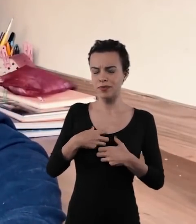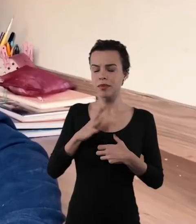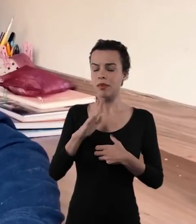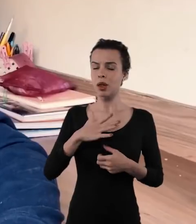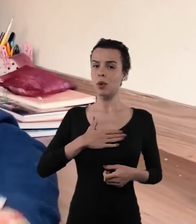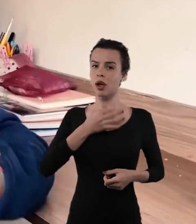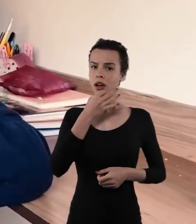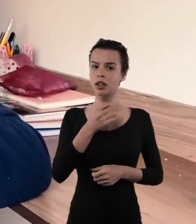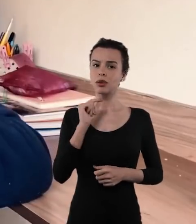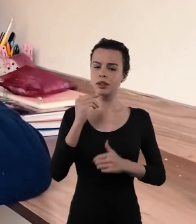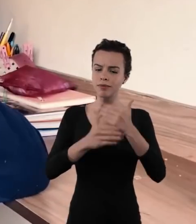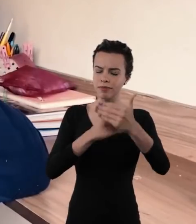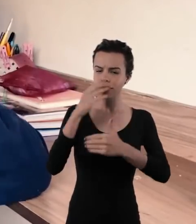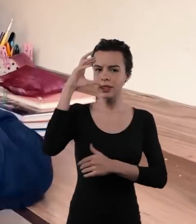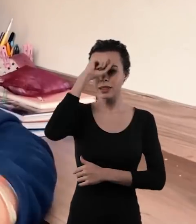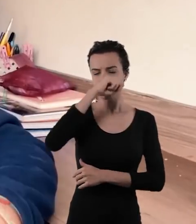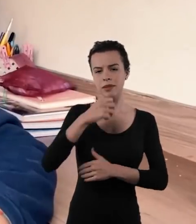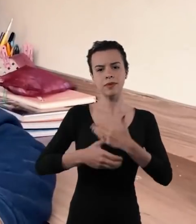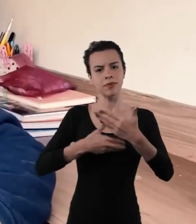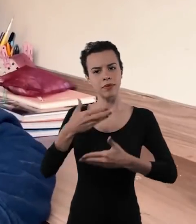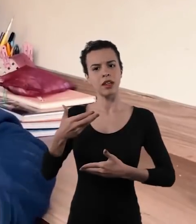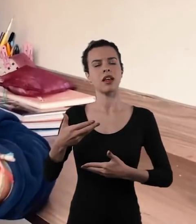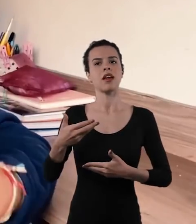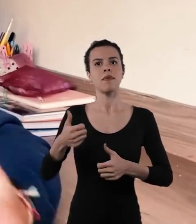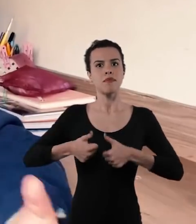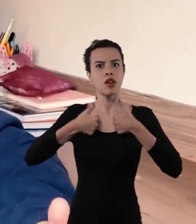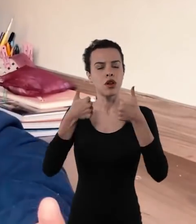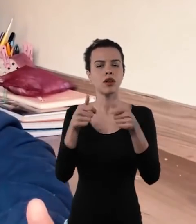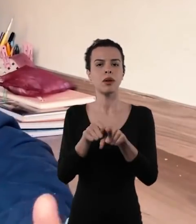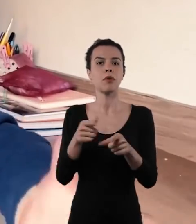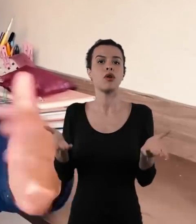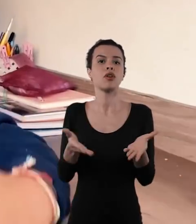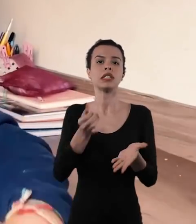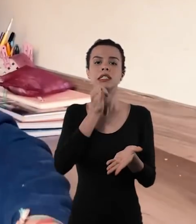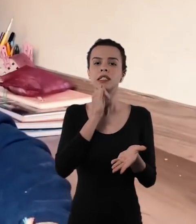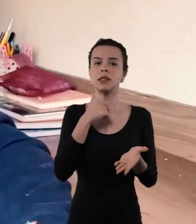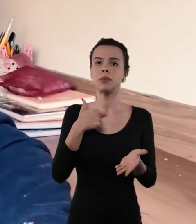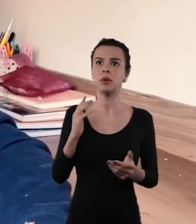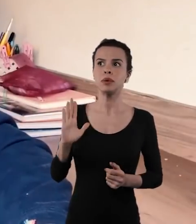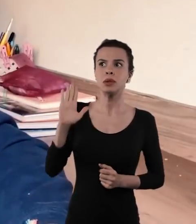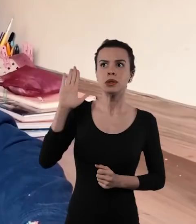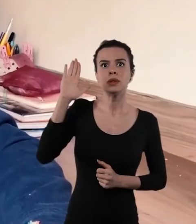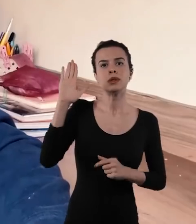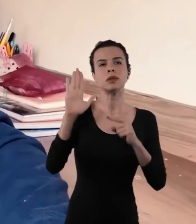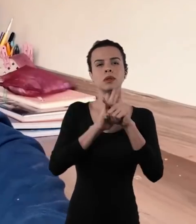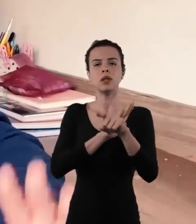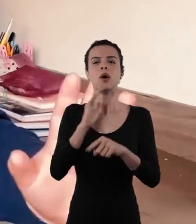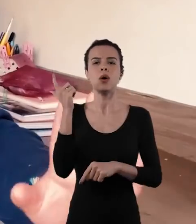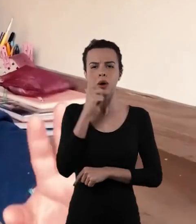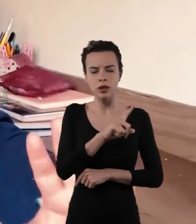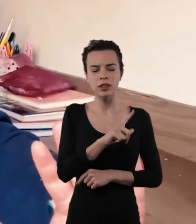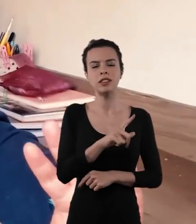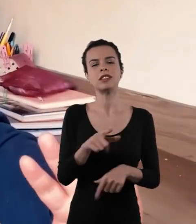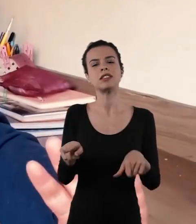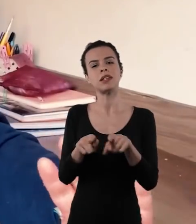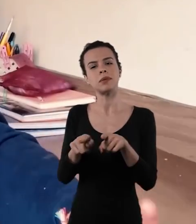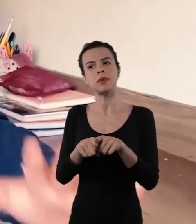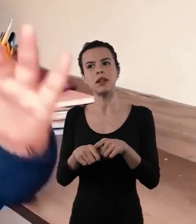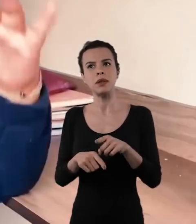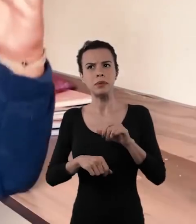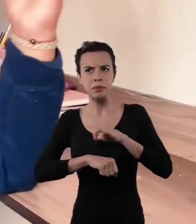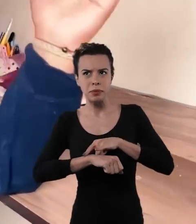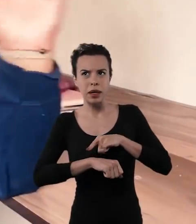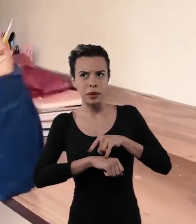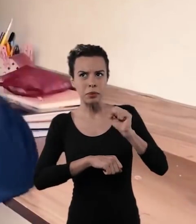hoje, né? Mas eu acho assim que é uma questão de evolução, uma questão de aprendizado, hoje, exemplo, eu consigo levantar a minha mão, fazer uma pergunta para o professor,